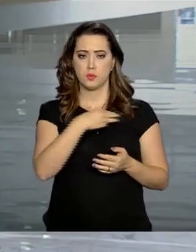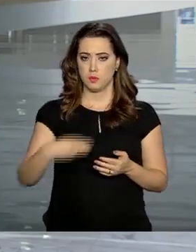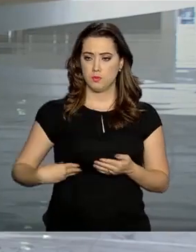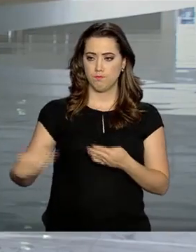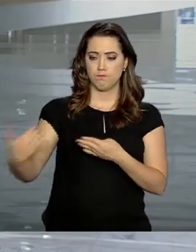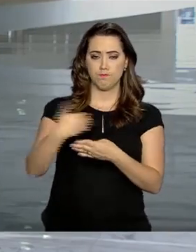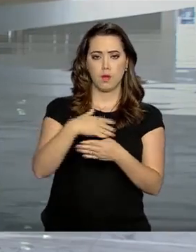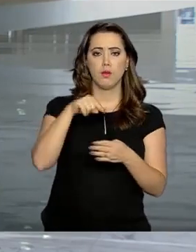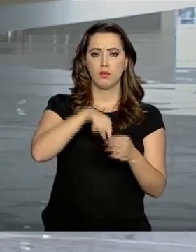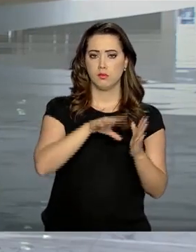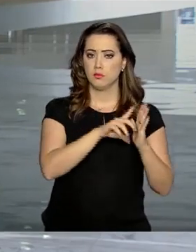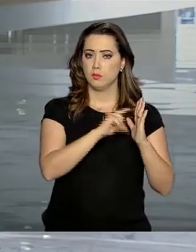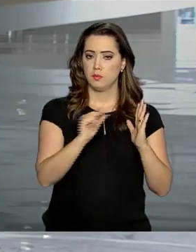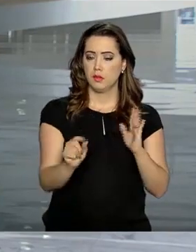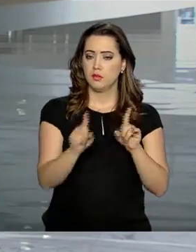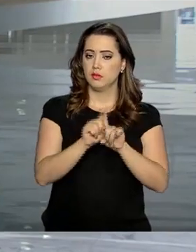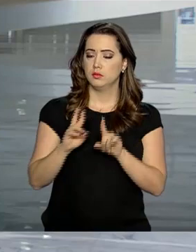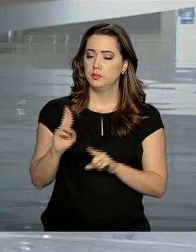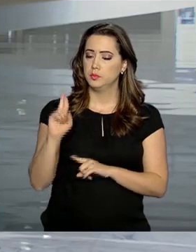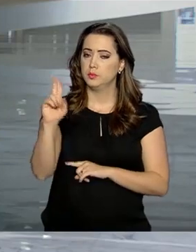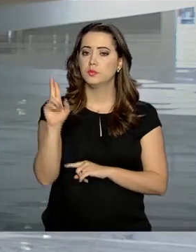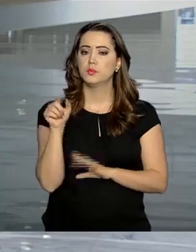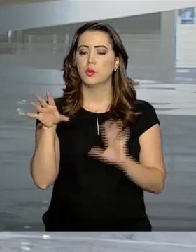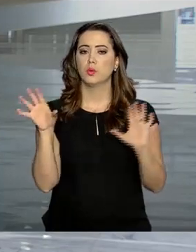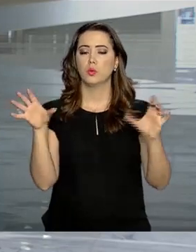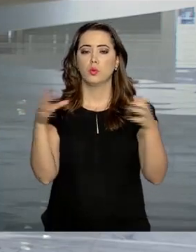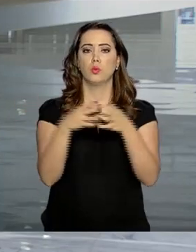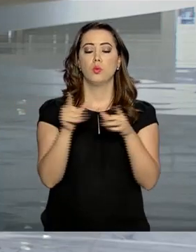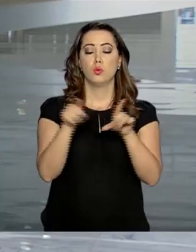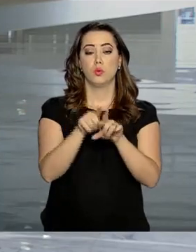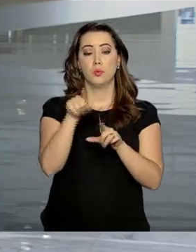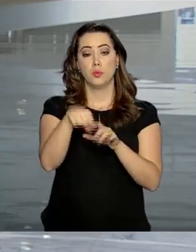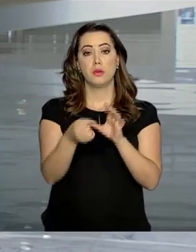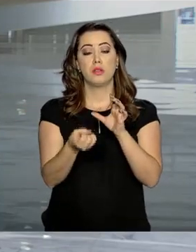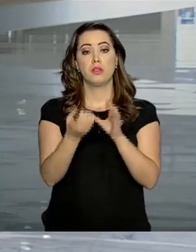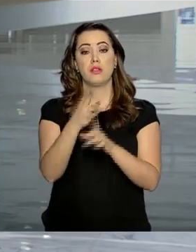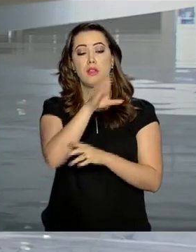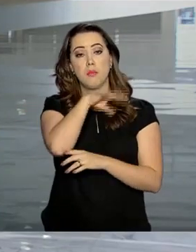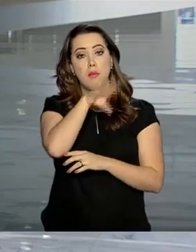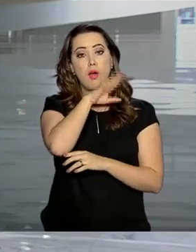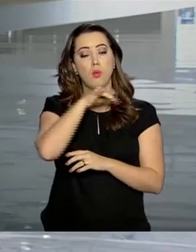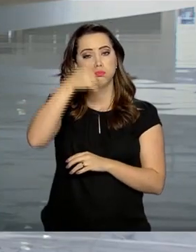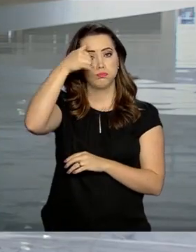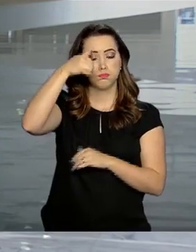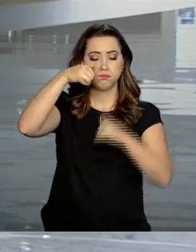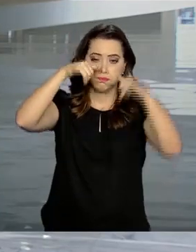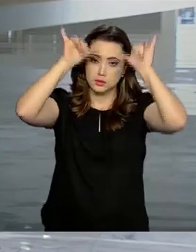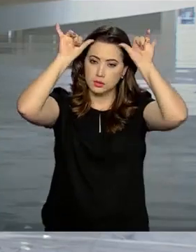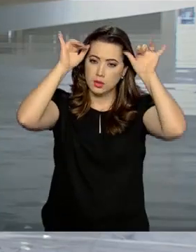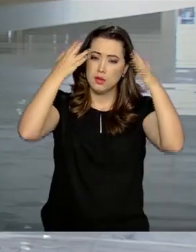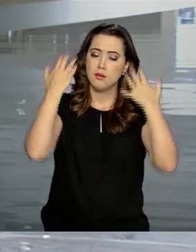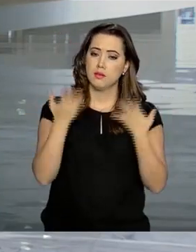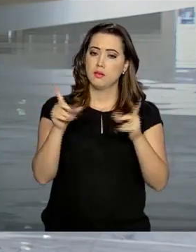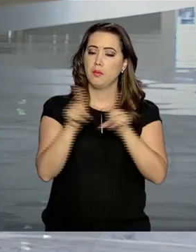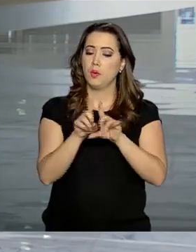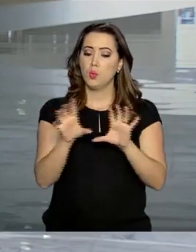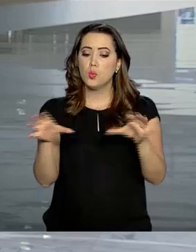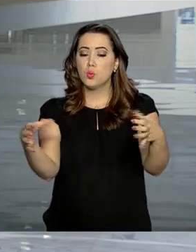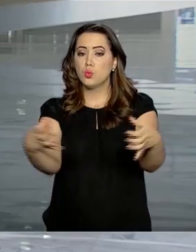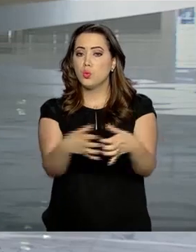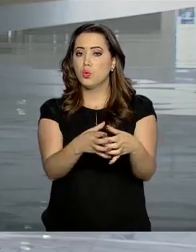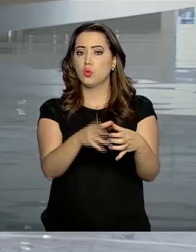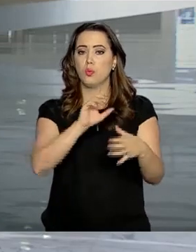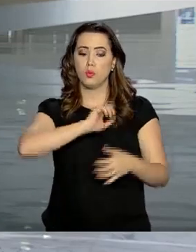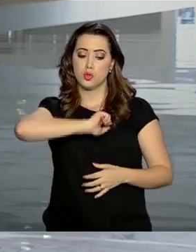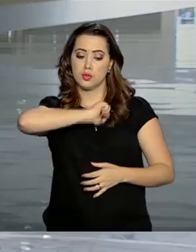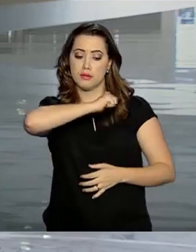e também representantes da Associação Brasileira de Criadores de Zebu e da Associação de Delegados de Polícia do Rio Grande